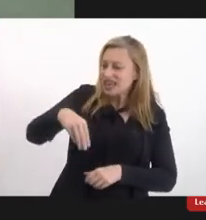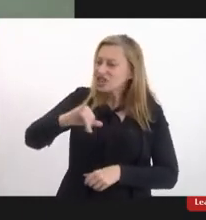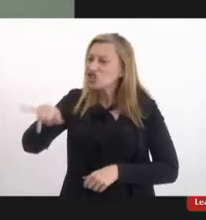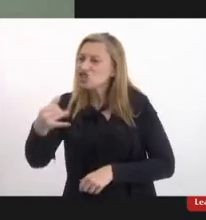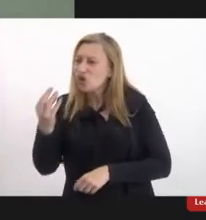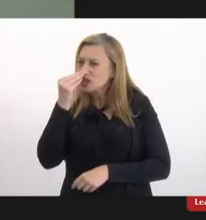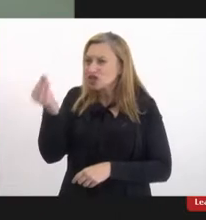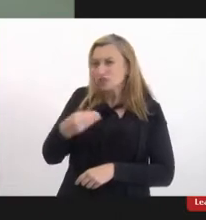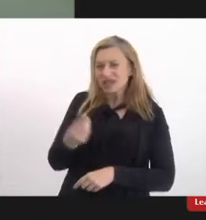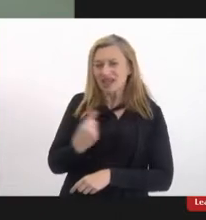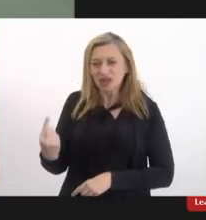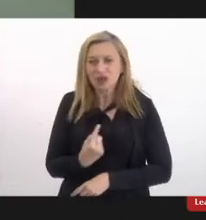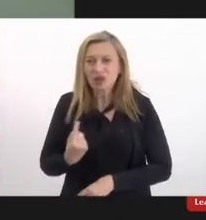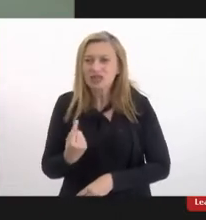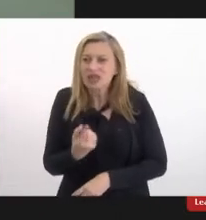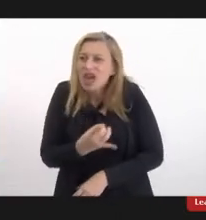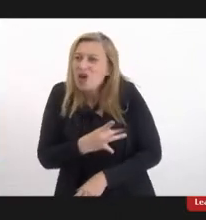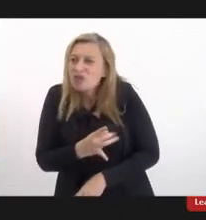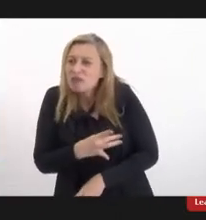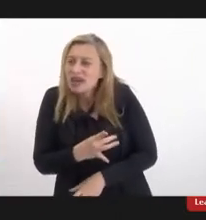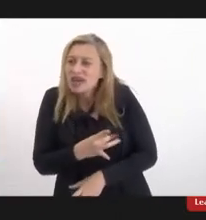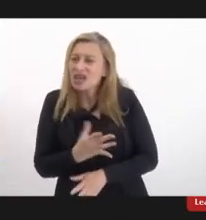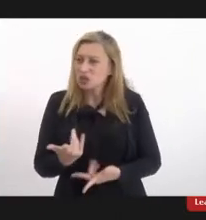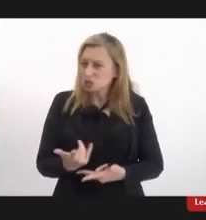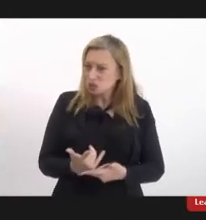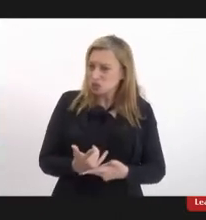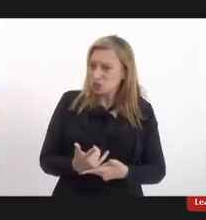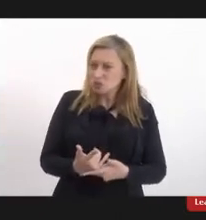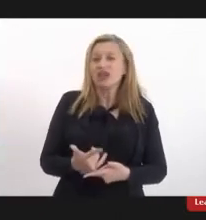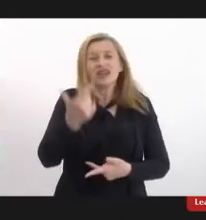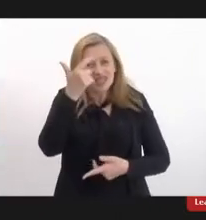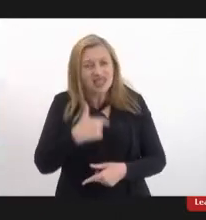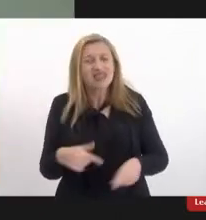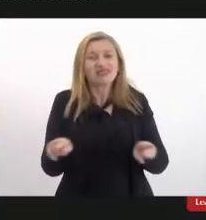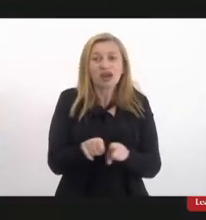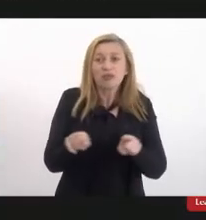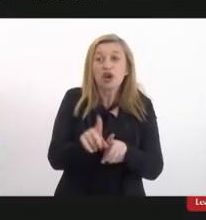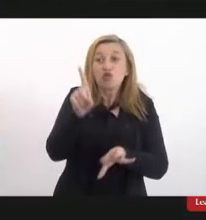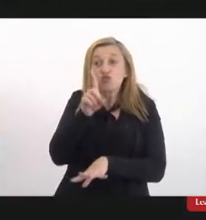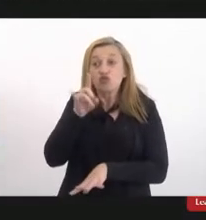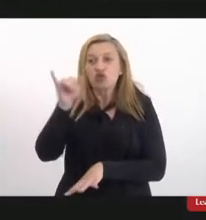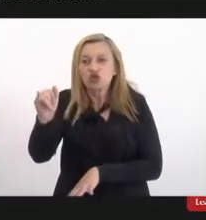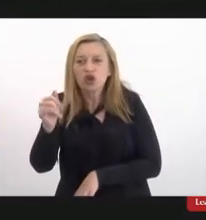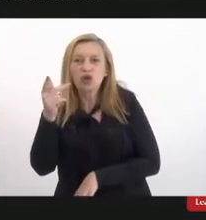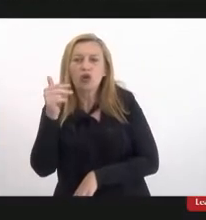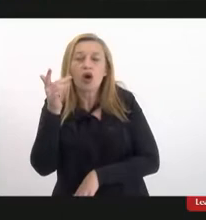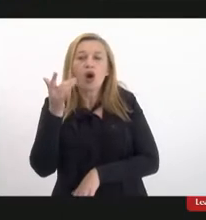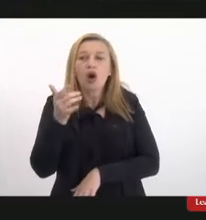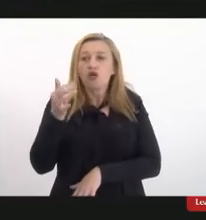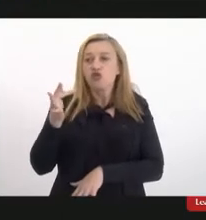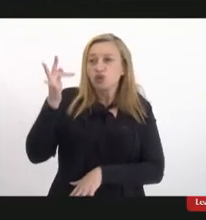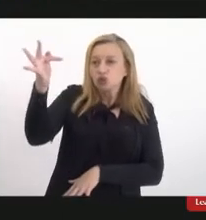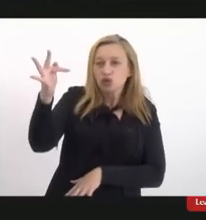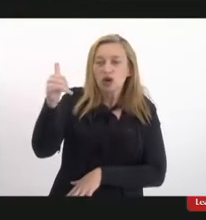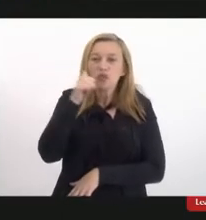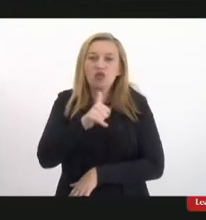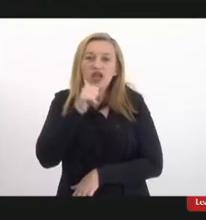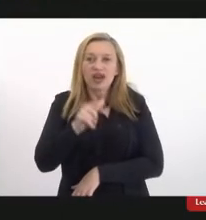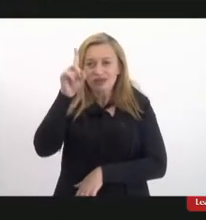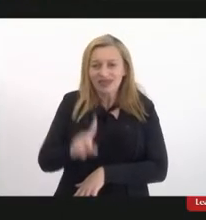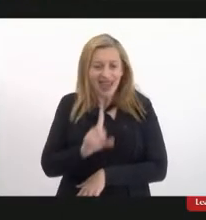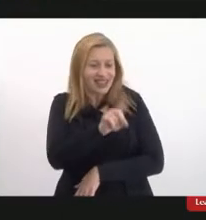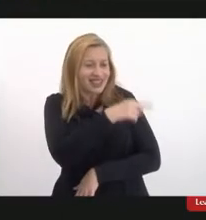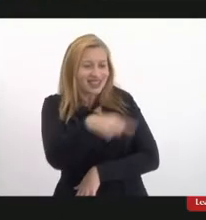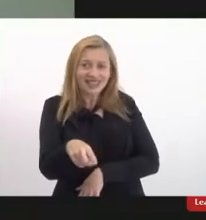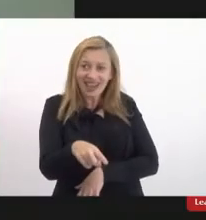é o medo é essa angústia de elas serem também um dia mulheres com deficiência então cancela esse lado da realidade